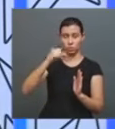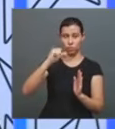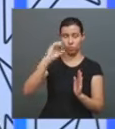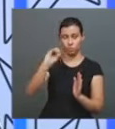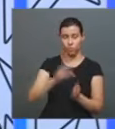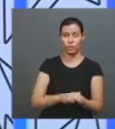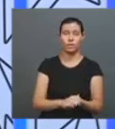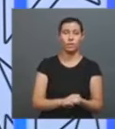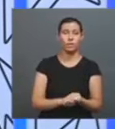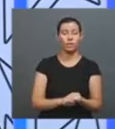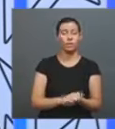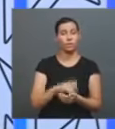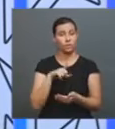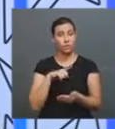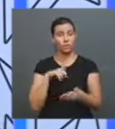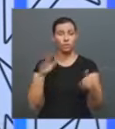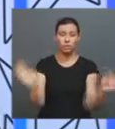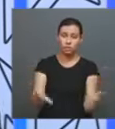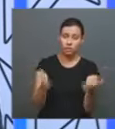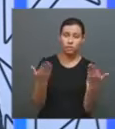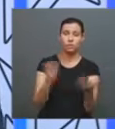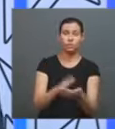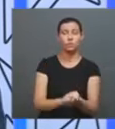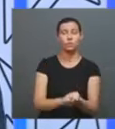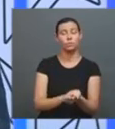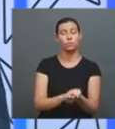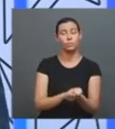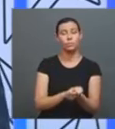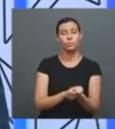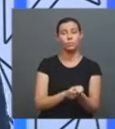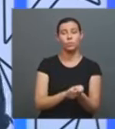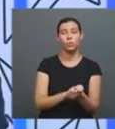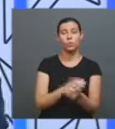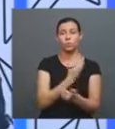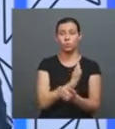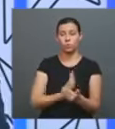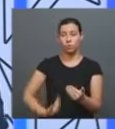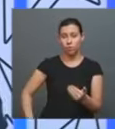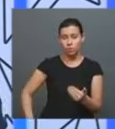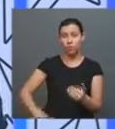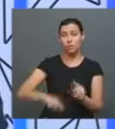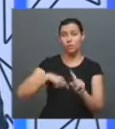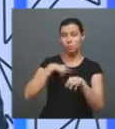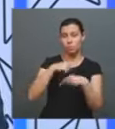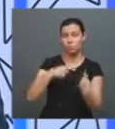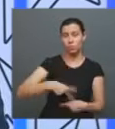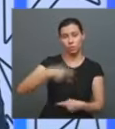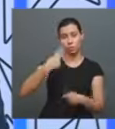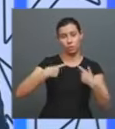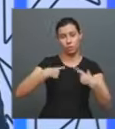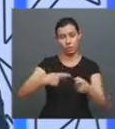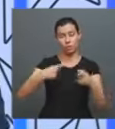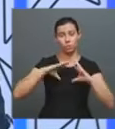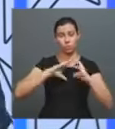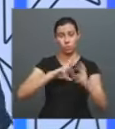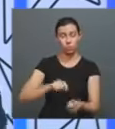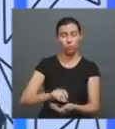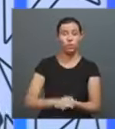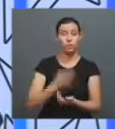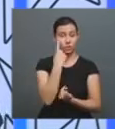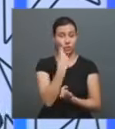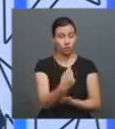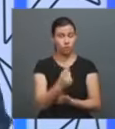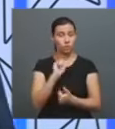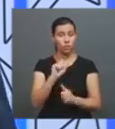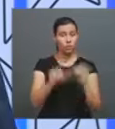estadunidenses por projetos do governo da Segunda Guerra Mundial. No entanto, uma das coisas que é interessante pensar é que isso dá uma